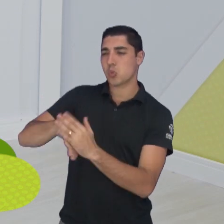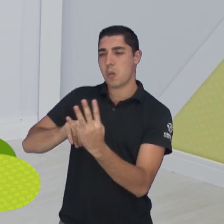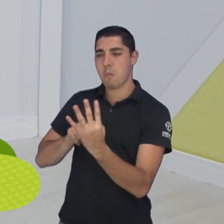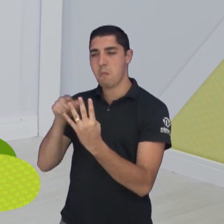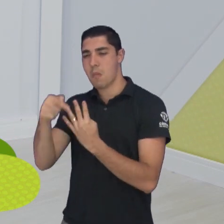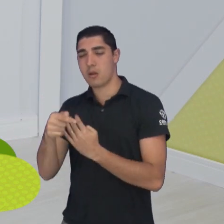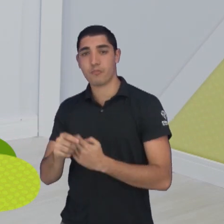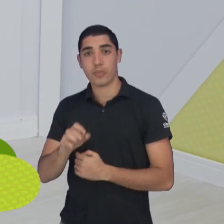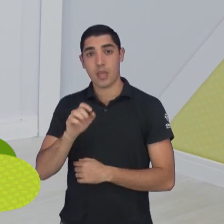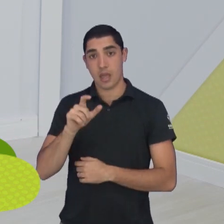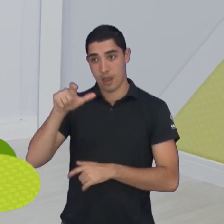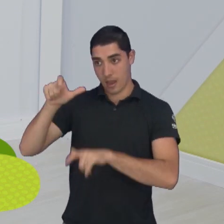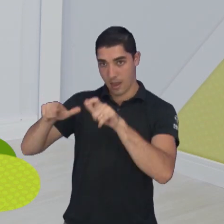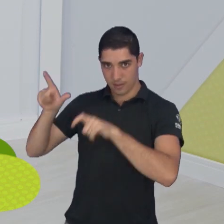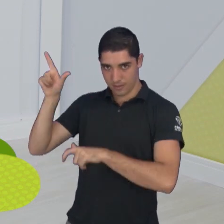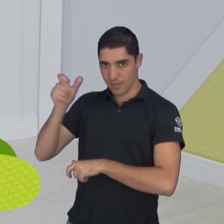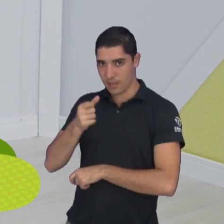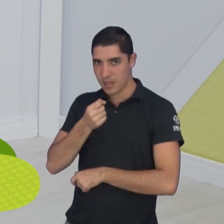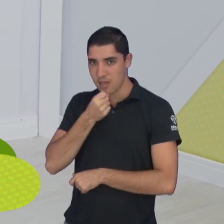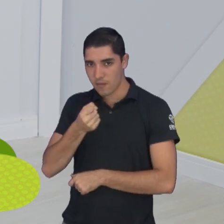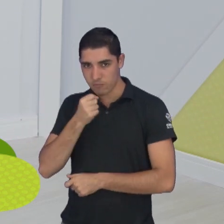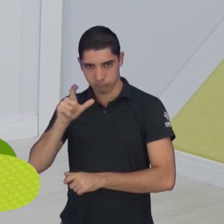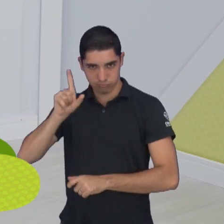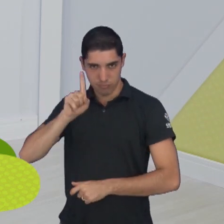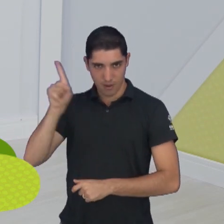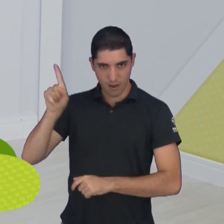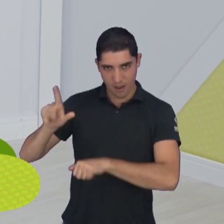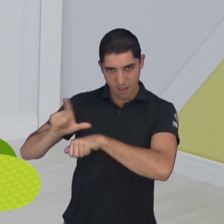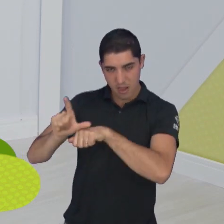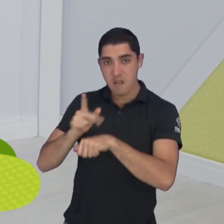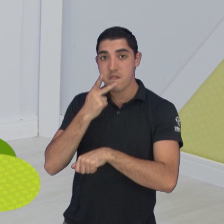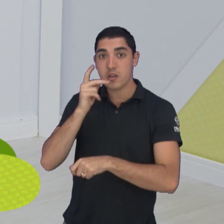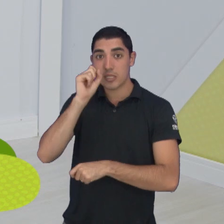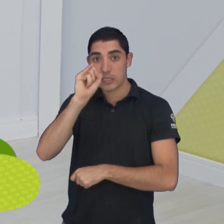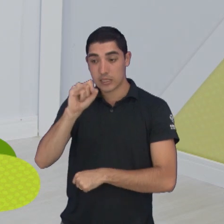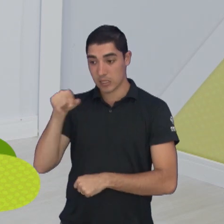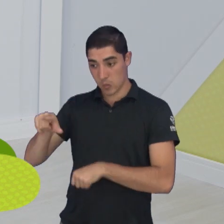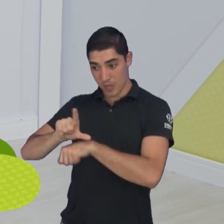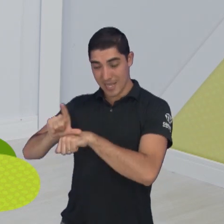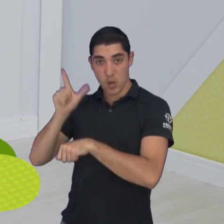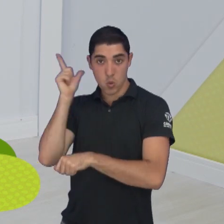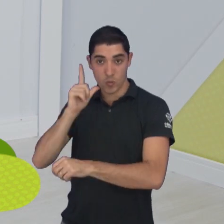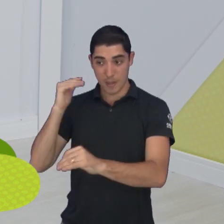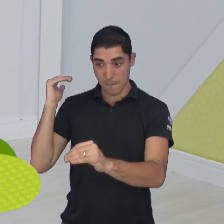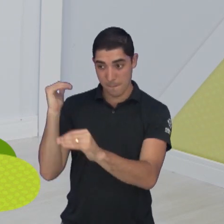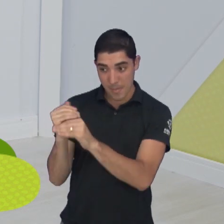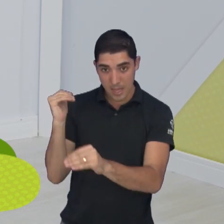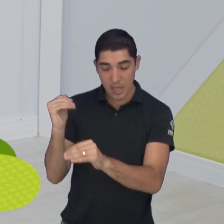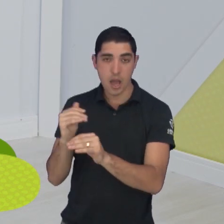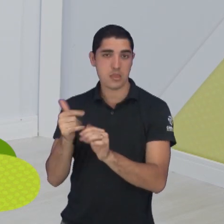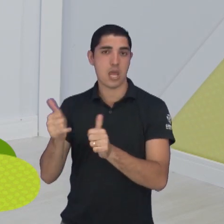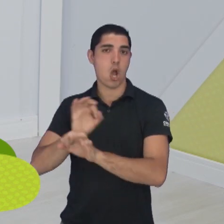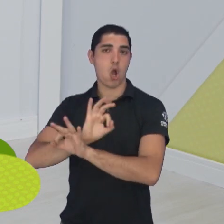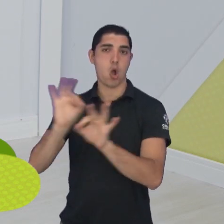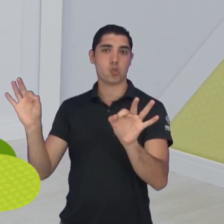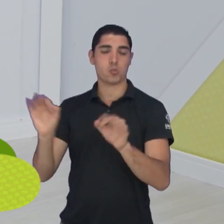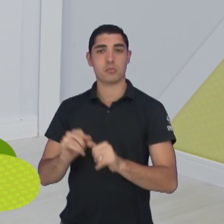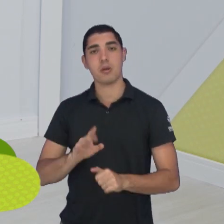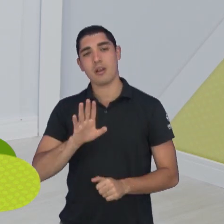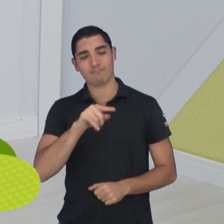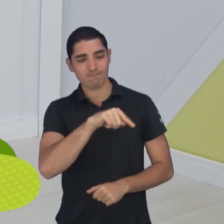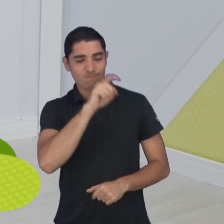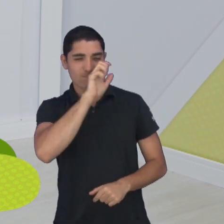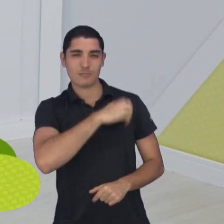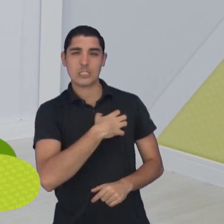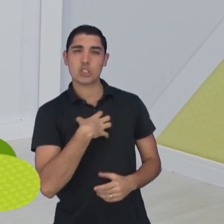se empatasse com o São José e conseguir o empate seria um grande resultado para a equipe de Linense. E acabou acontecendo. Para o São José fica aquele